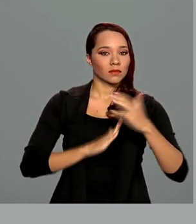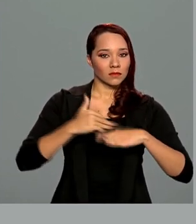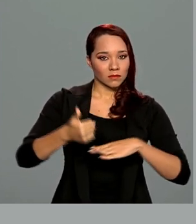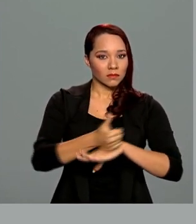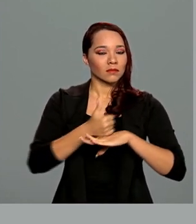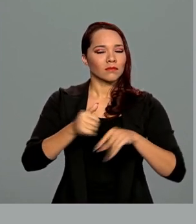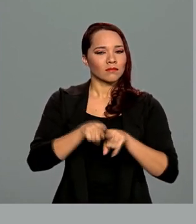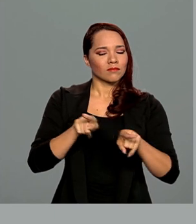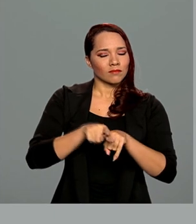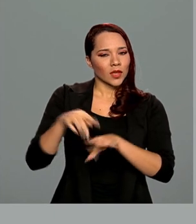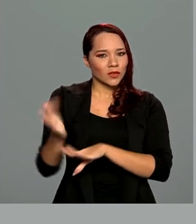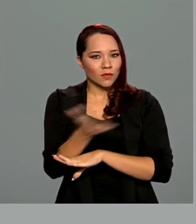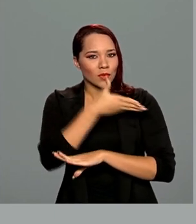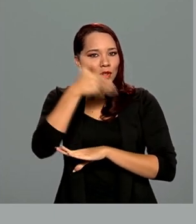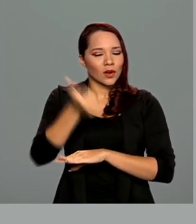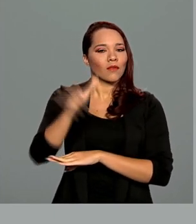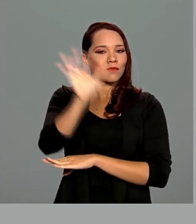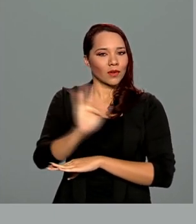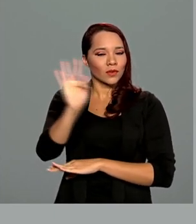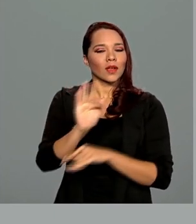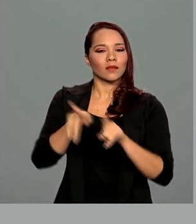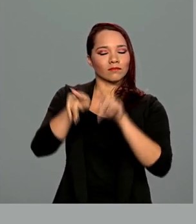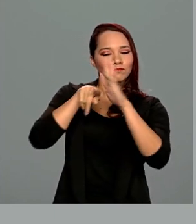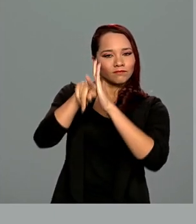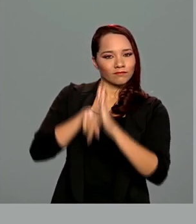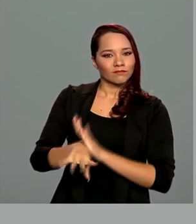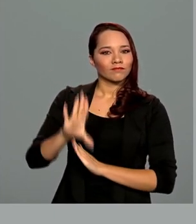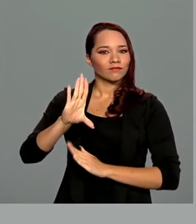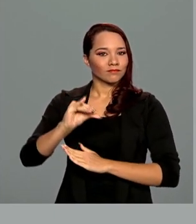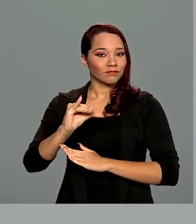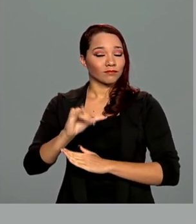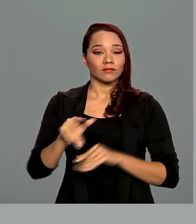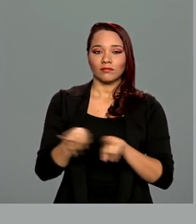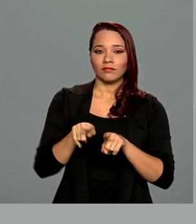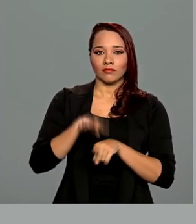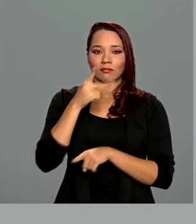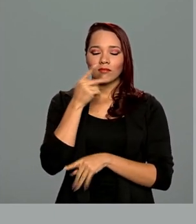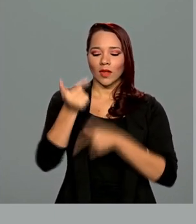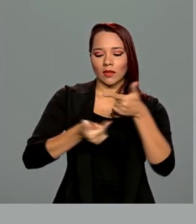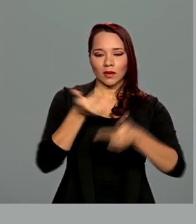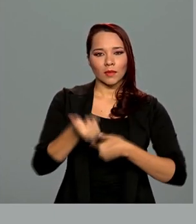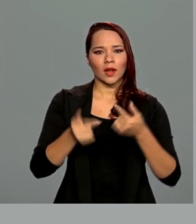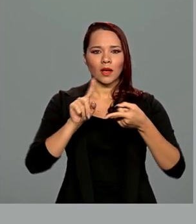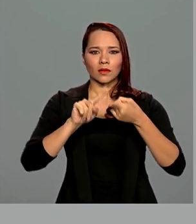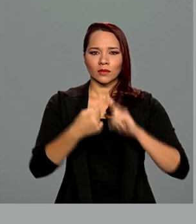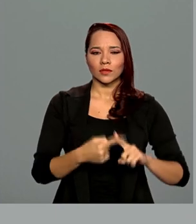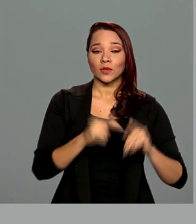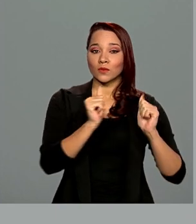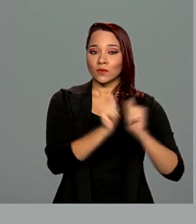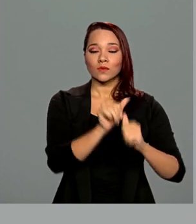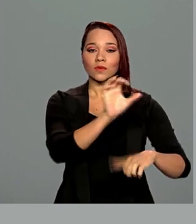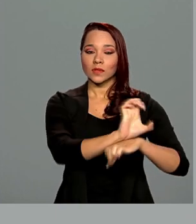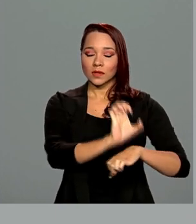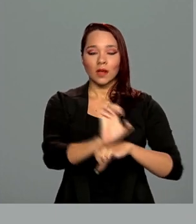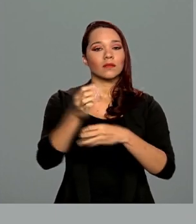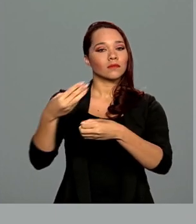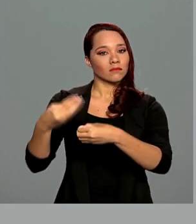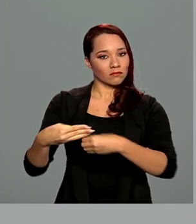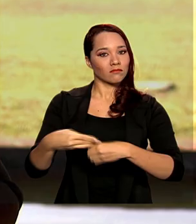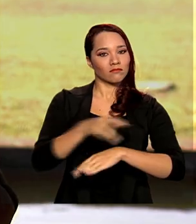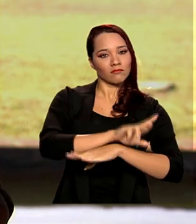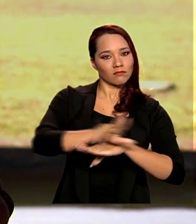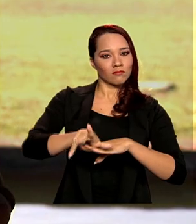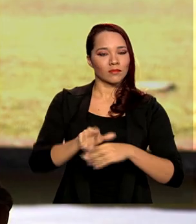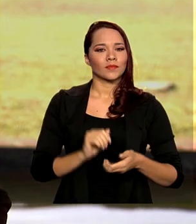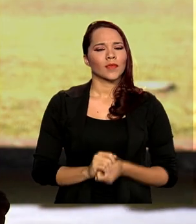além de incrementar o ensino superior e a pesquisa científica. Ele também disse que vai atuar em articulação com os estados e os municípios.